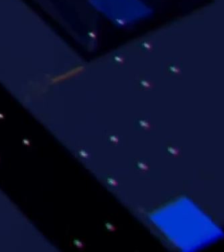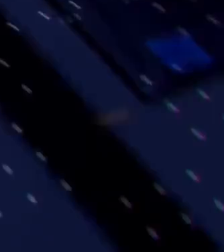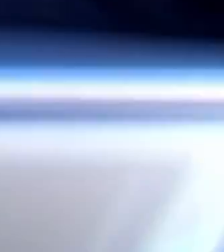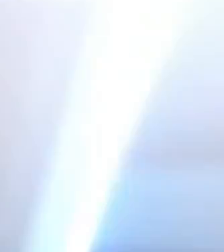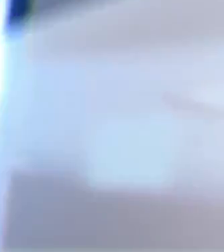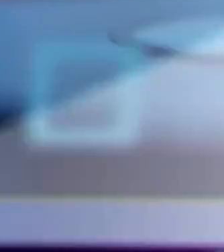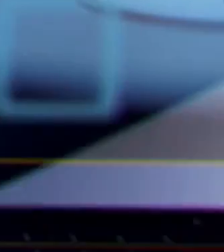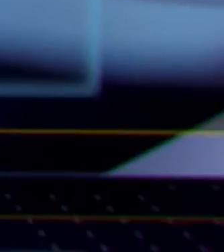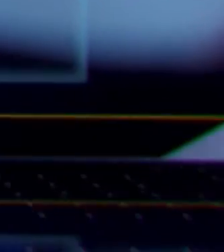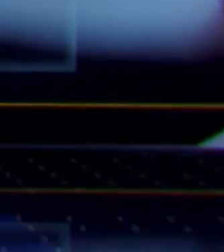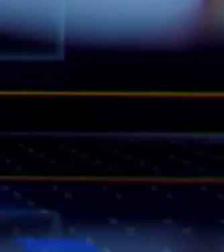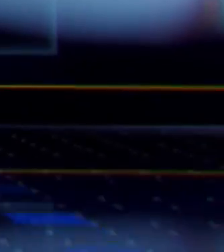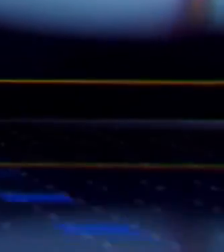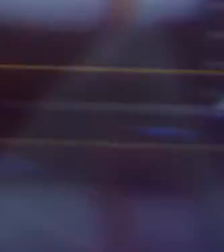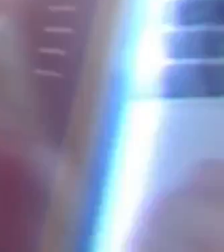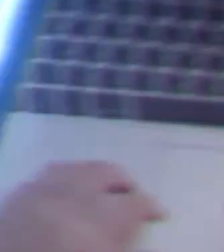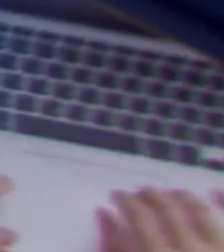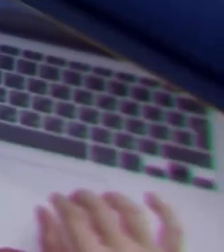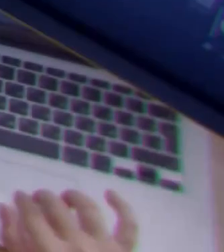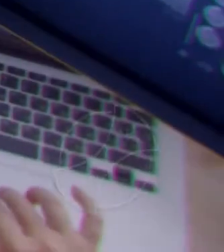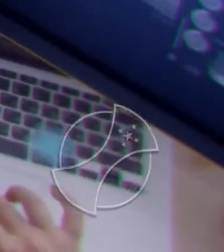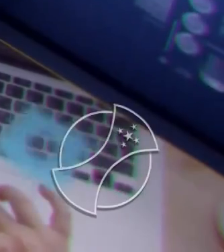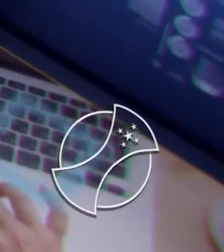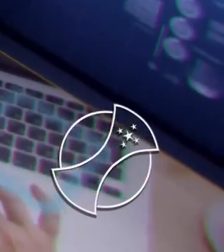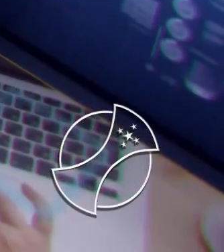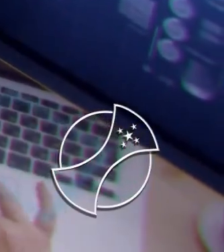a gente se trata não há outra forma